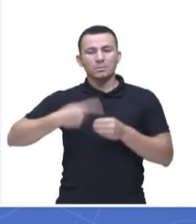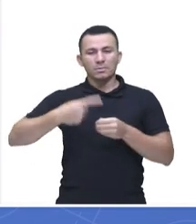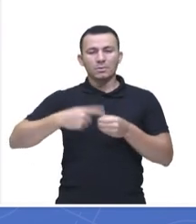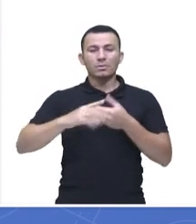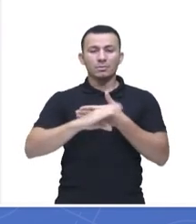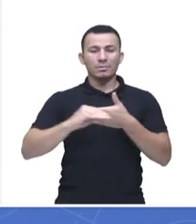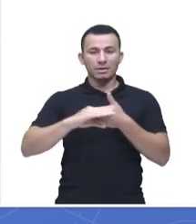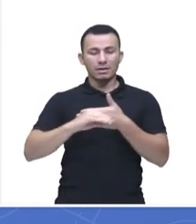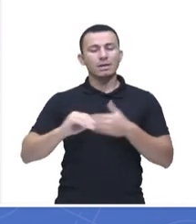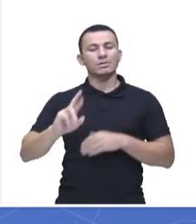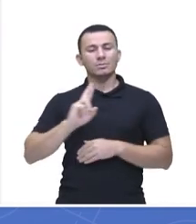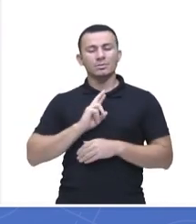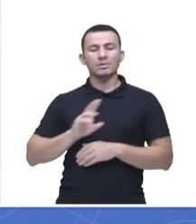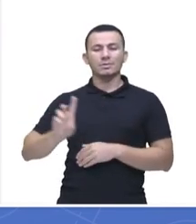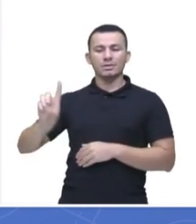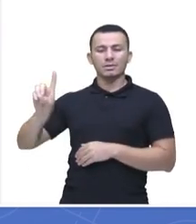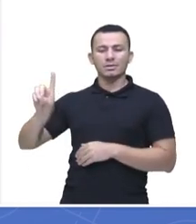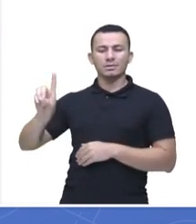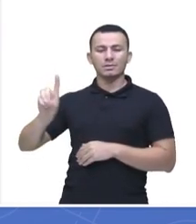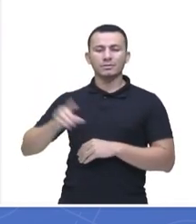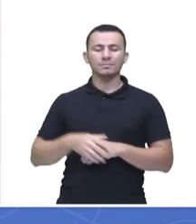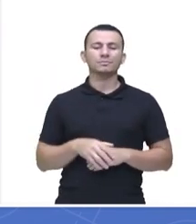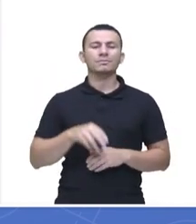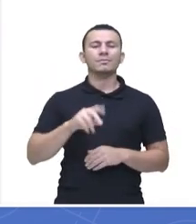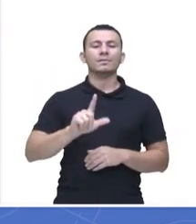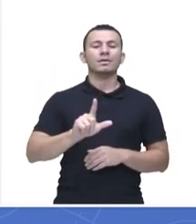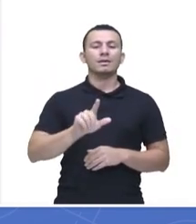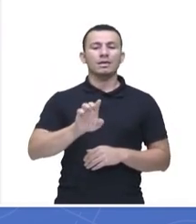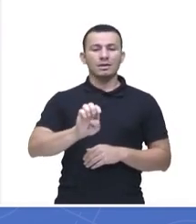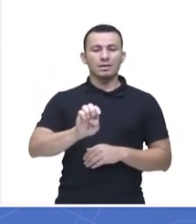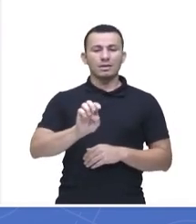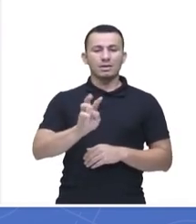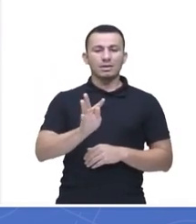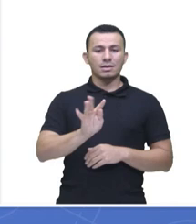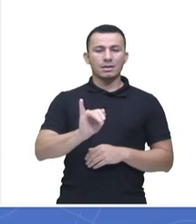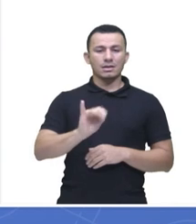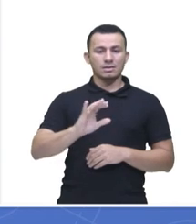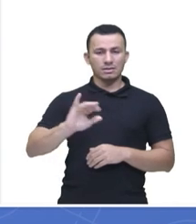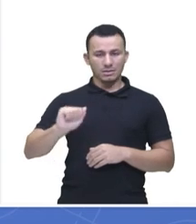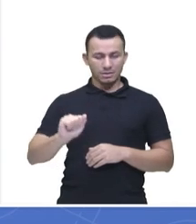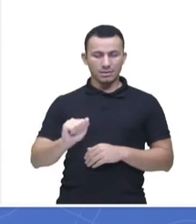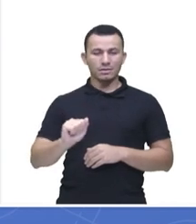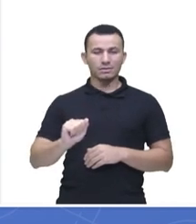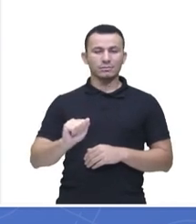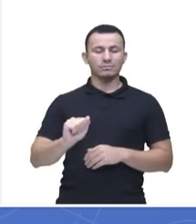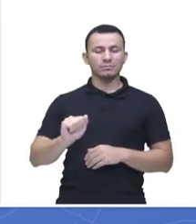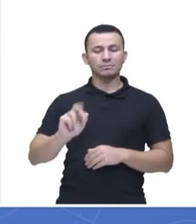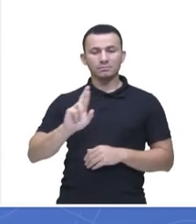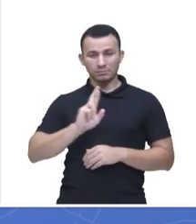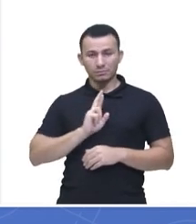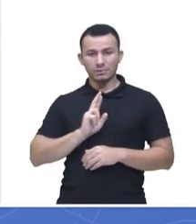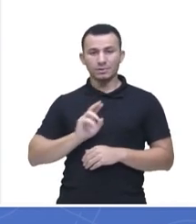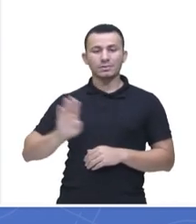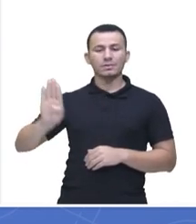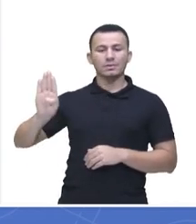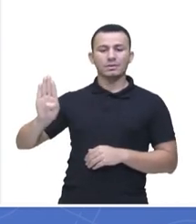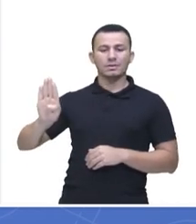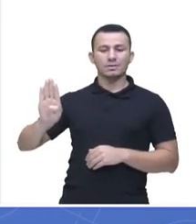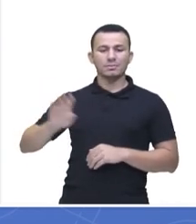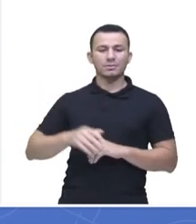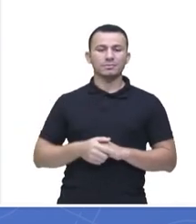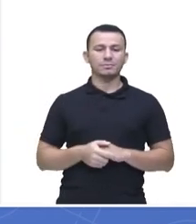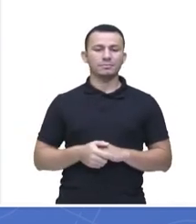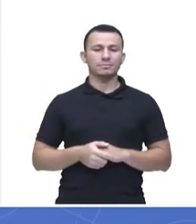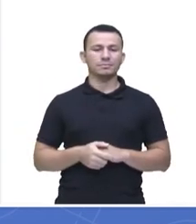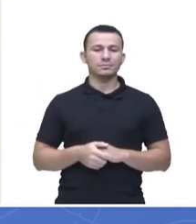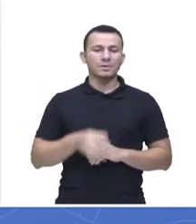letra D. Letícia, dizendo que a questão número 13, é a letra B, ainda não